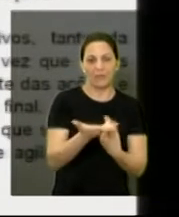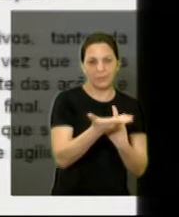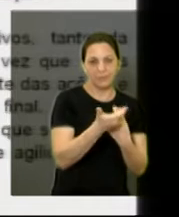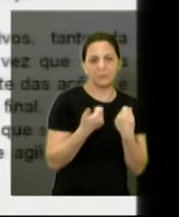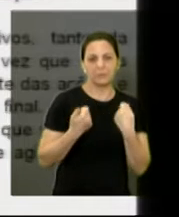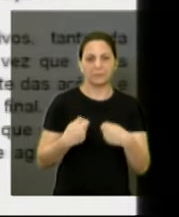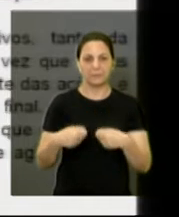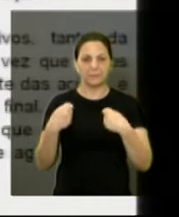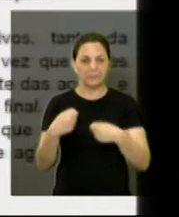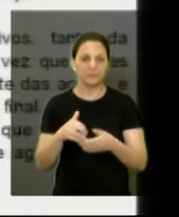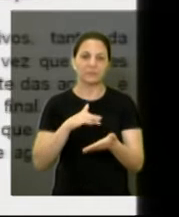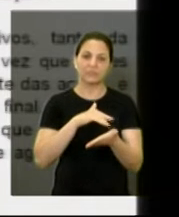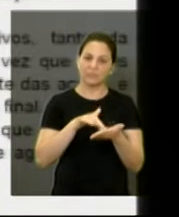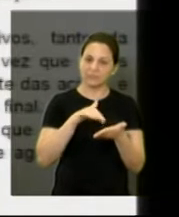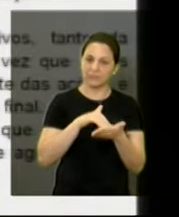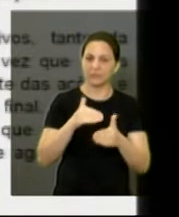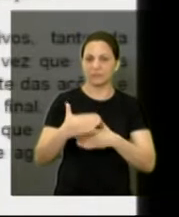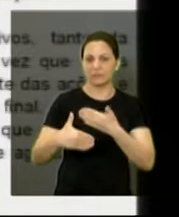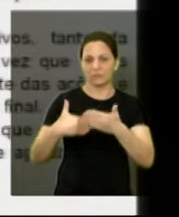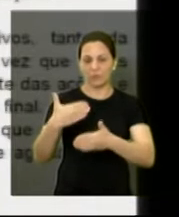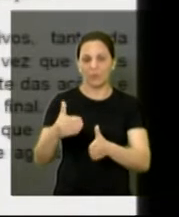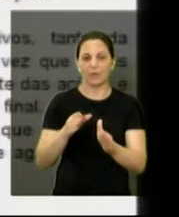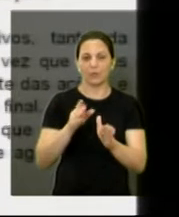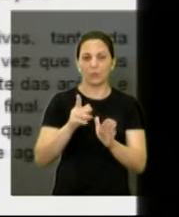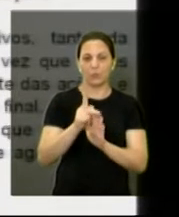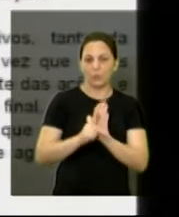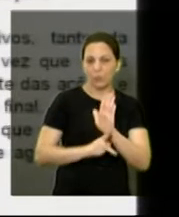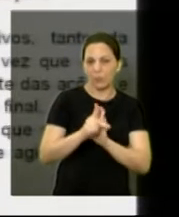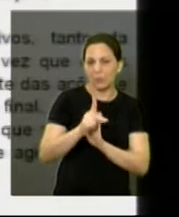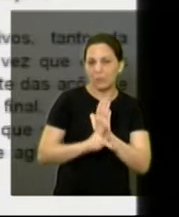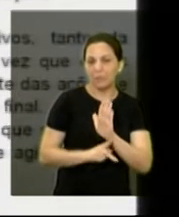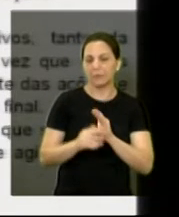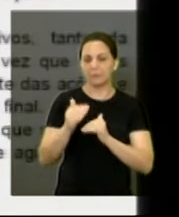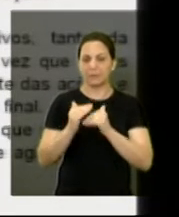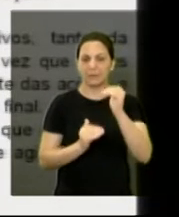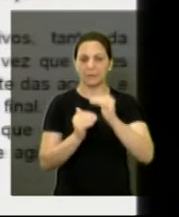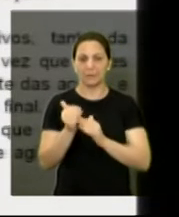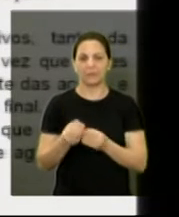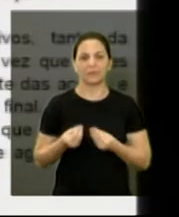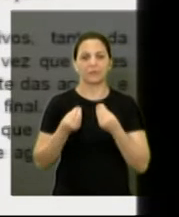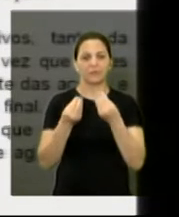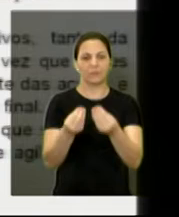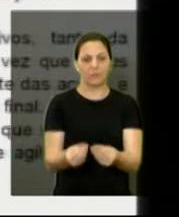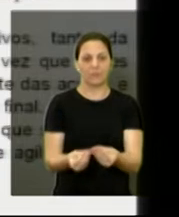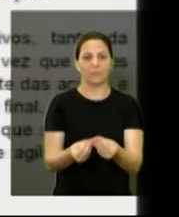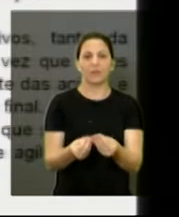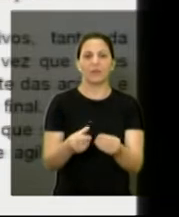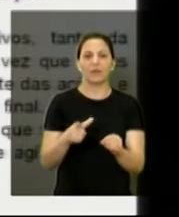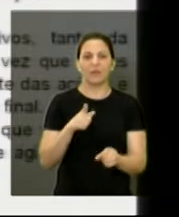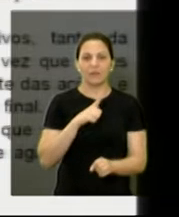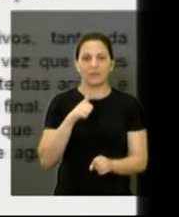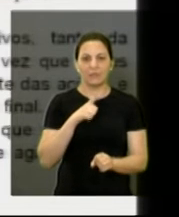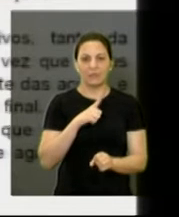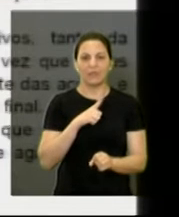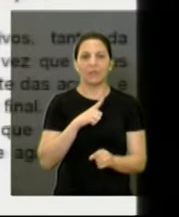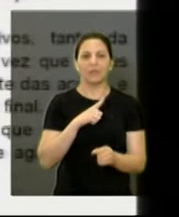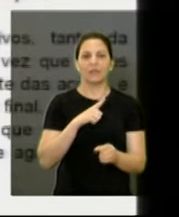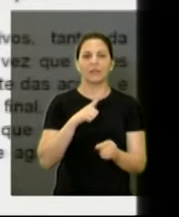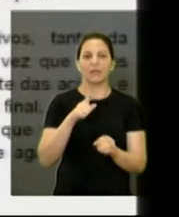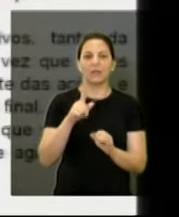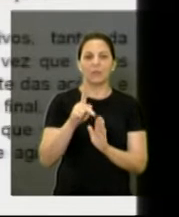necessários para o desenvolvimento dos programas e agilidade nas ações. Programa. Manutenção das atividades,